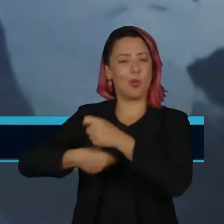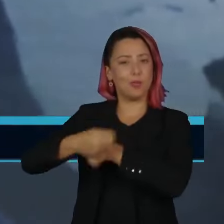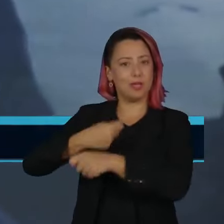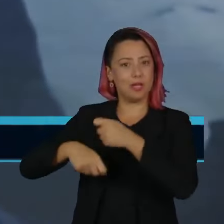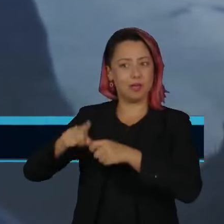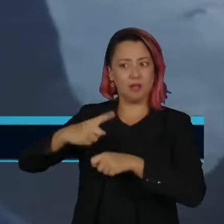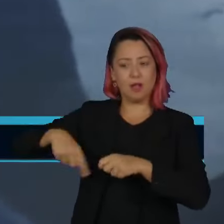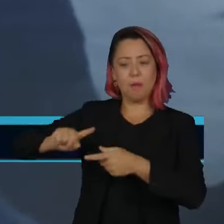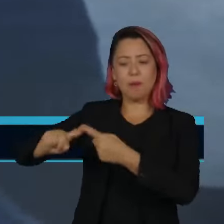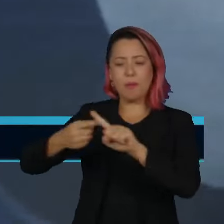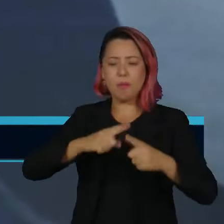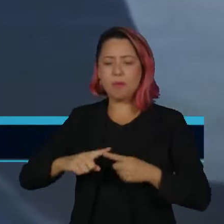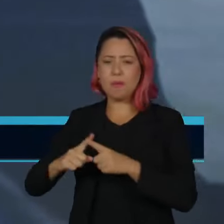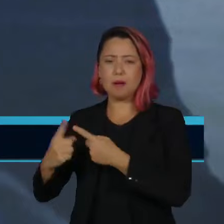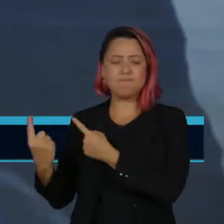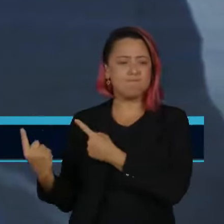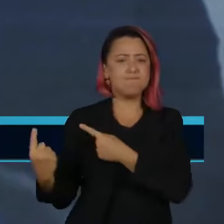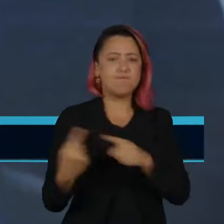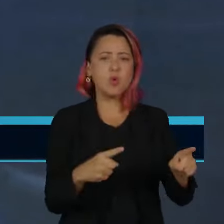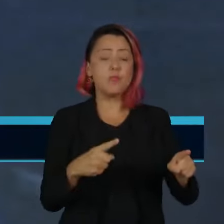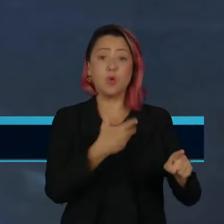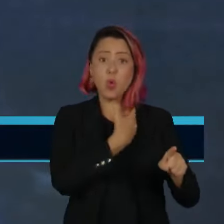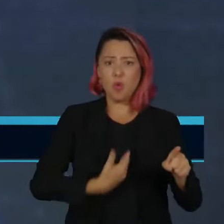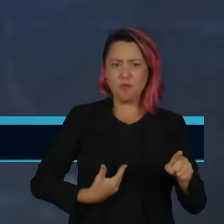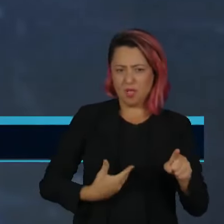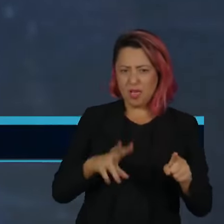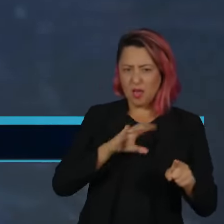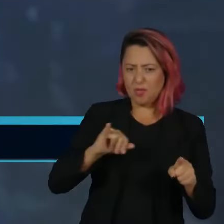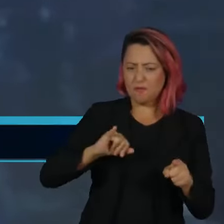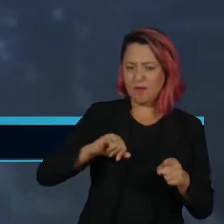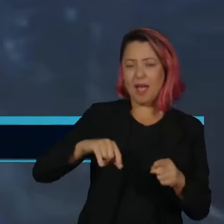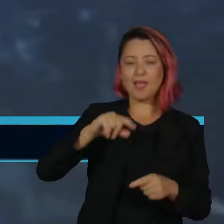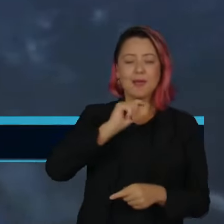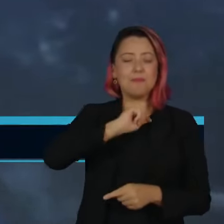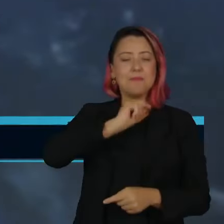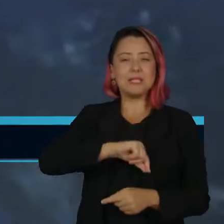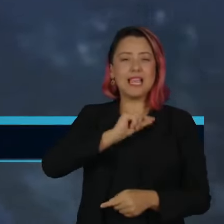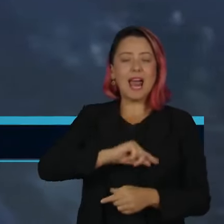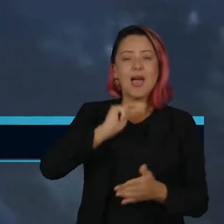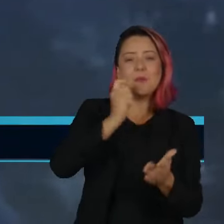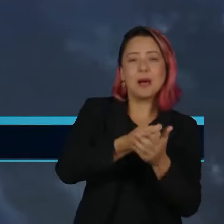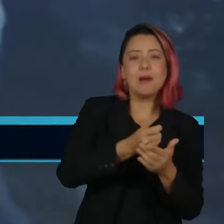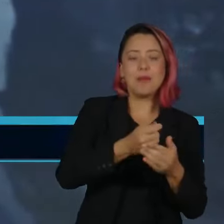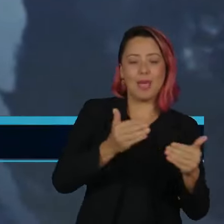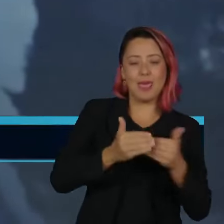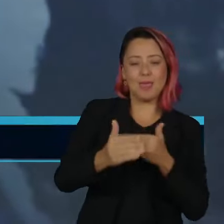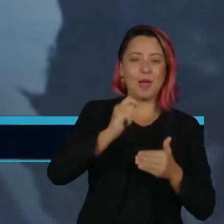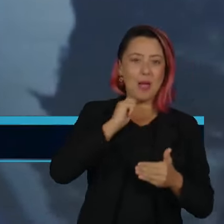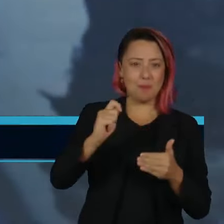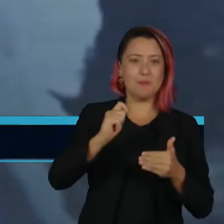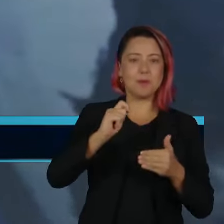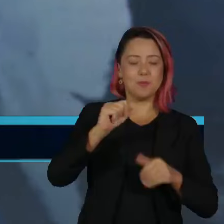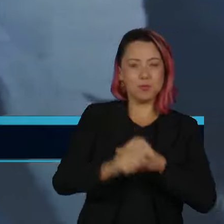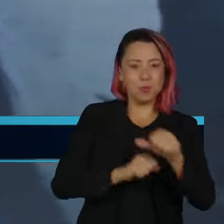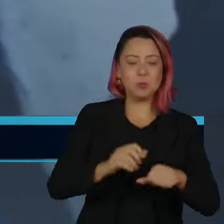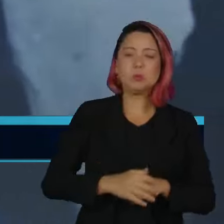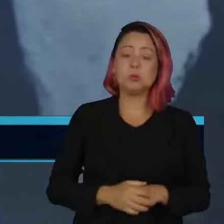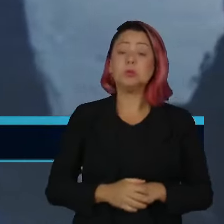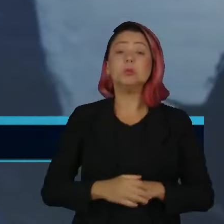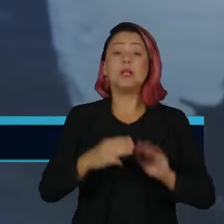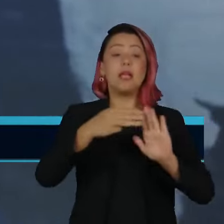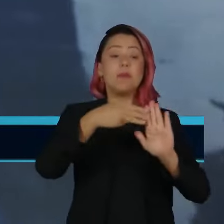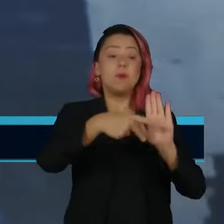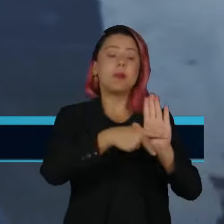contrários ao anúncio do governo de reonerar as folhas de pagamentos a partir de abril. A proposta faz parte da medida